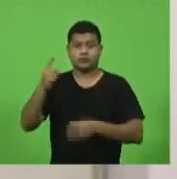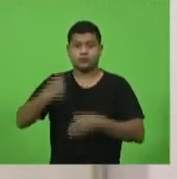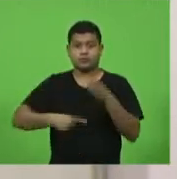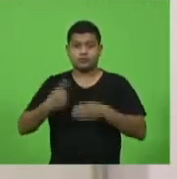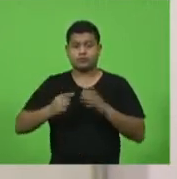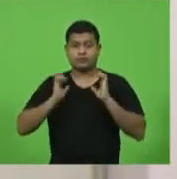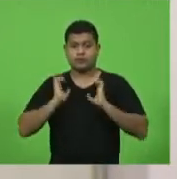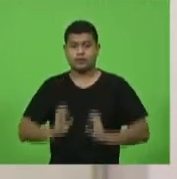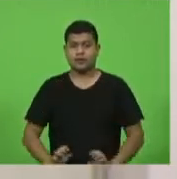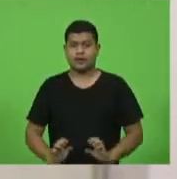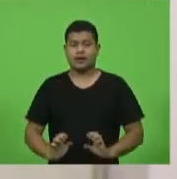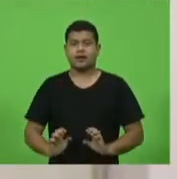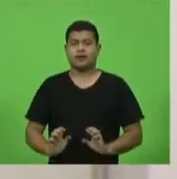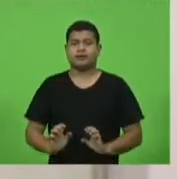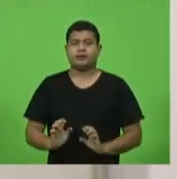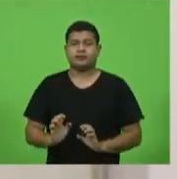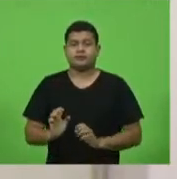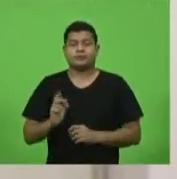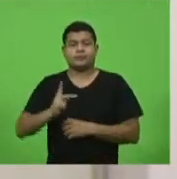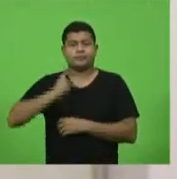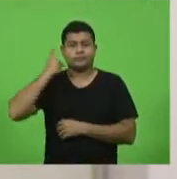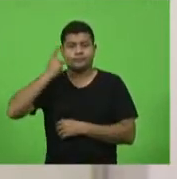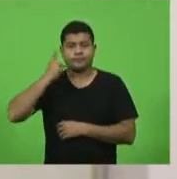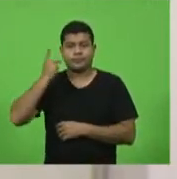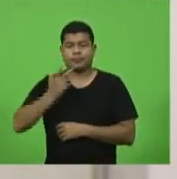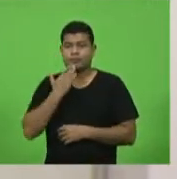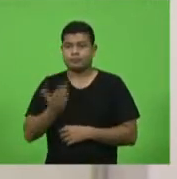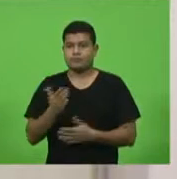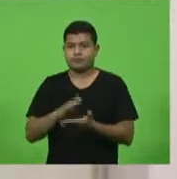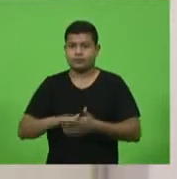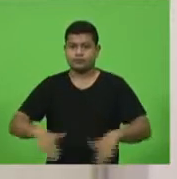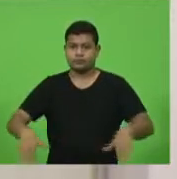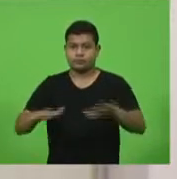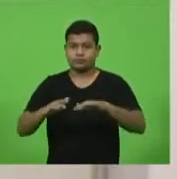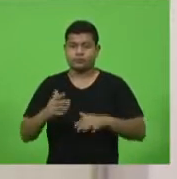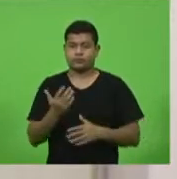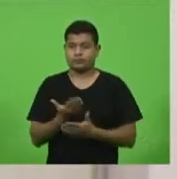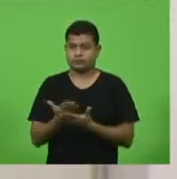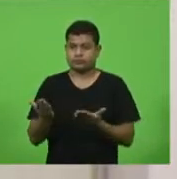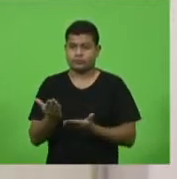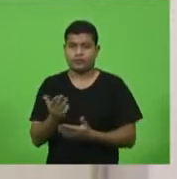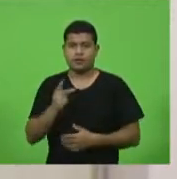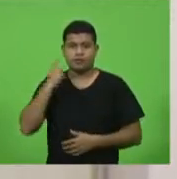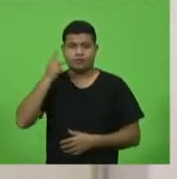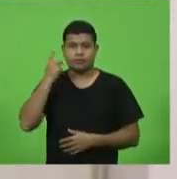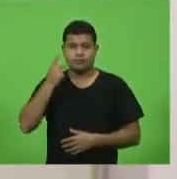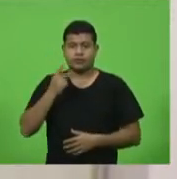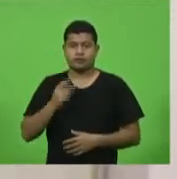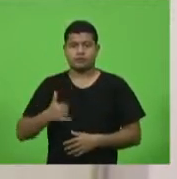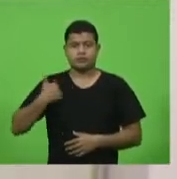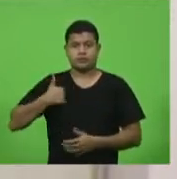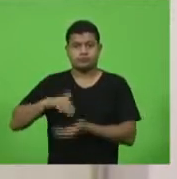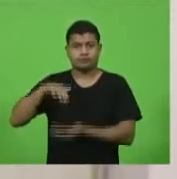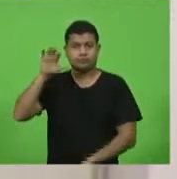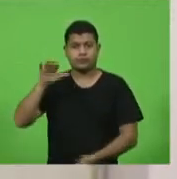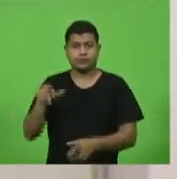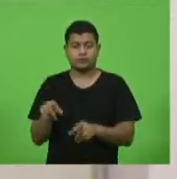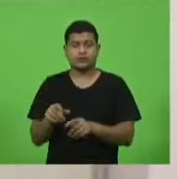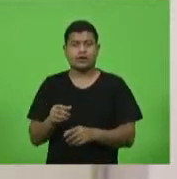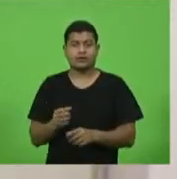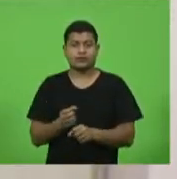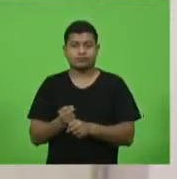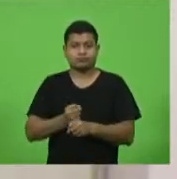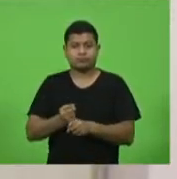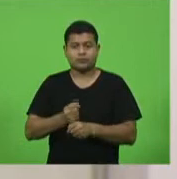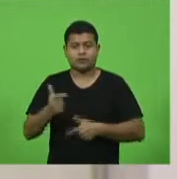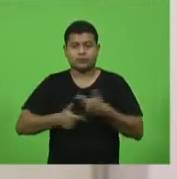ética e decoro parlamentar e solicitou aos senhores parlamentares mais idosos, dentre os de maior número de legislaturas de cada